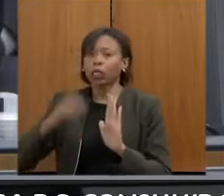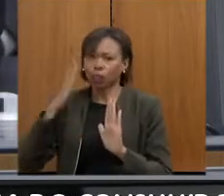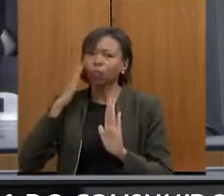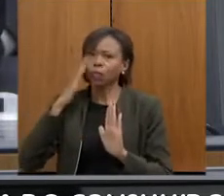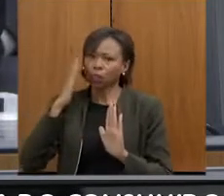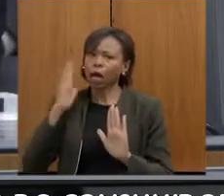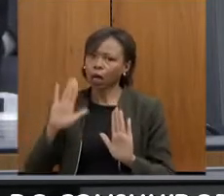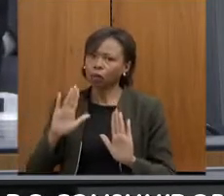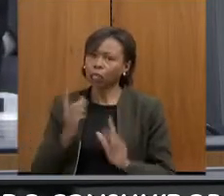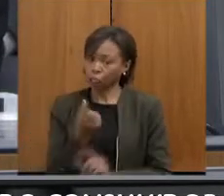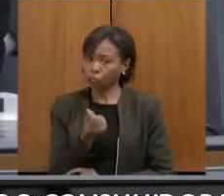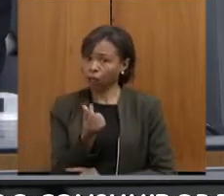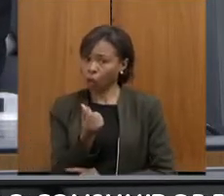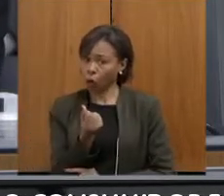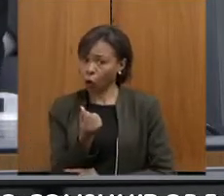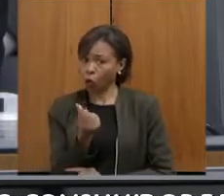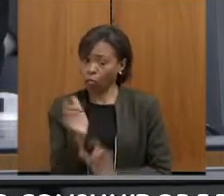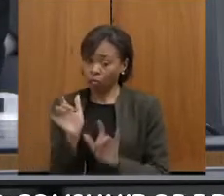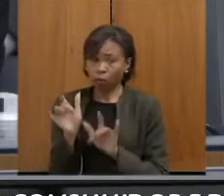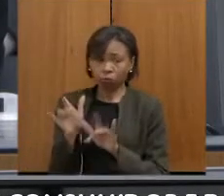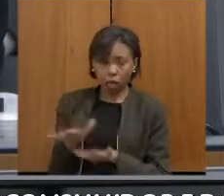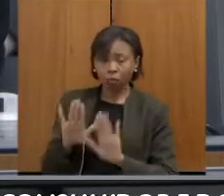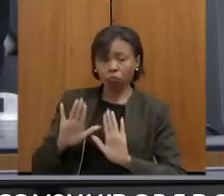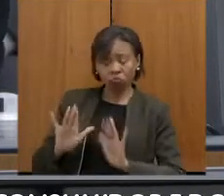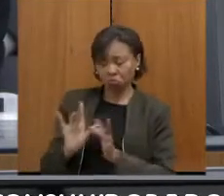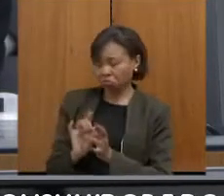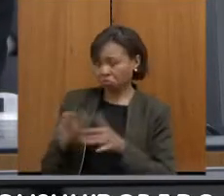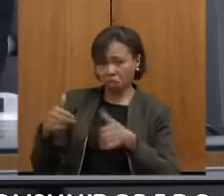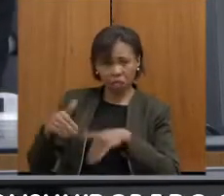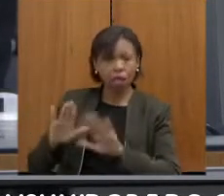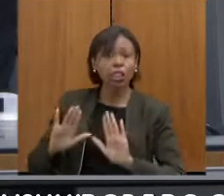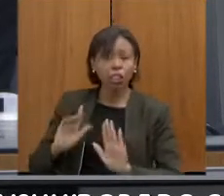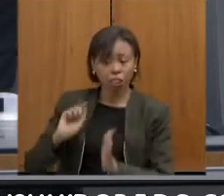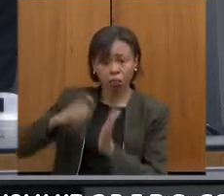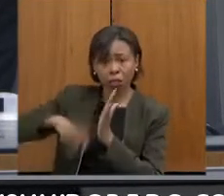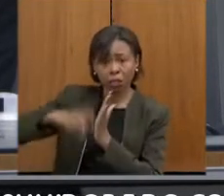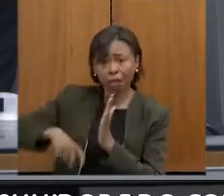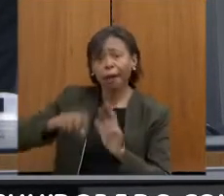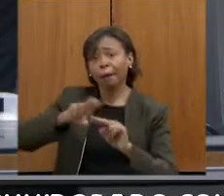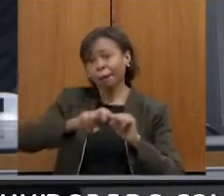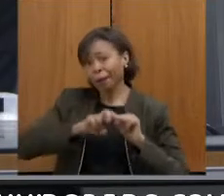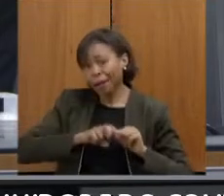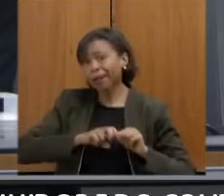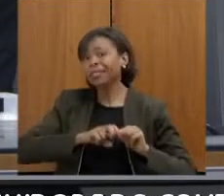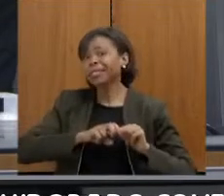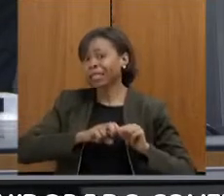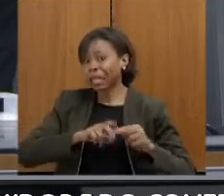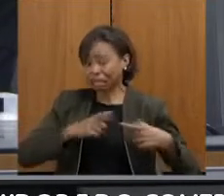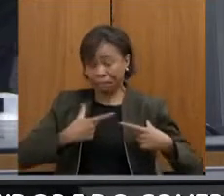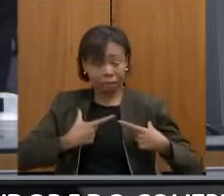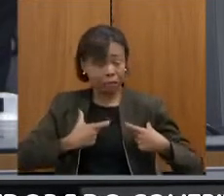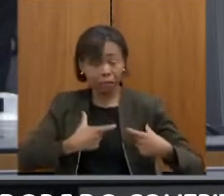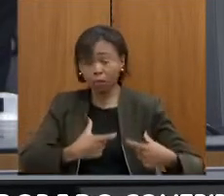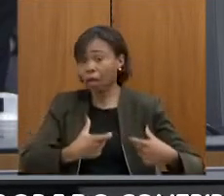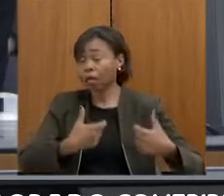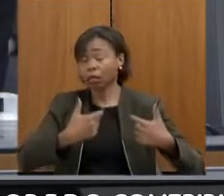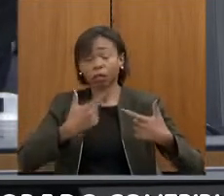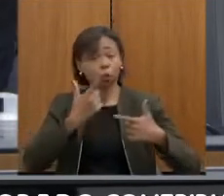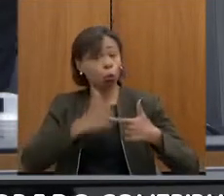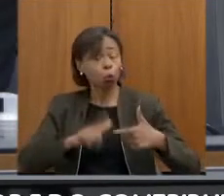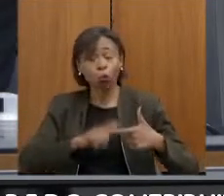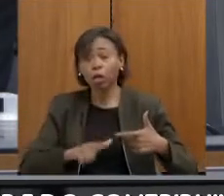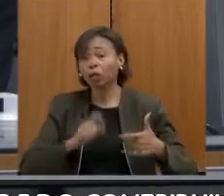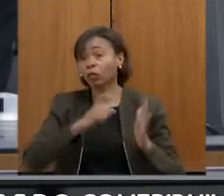o Estado abre mão do incentivo da renúncia é em função também da guerra fiscal. Então, porque